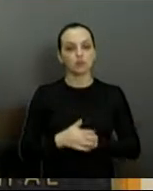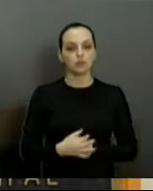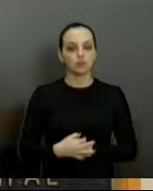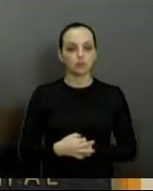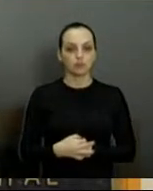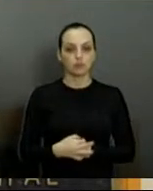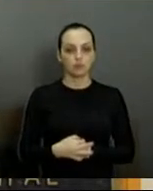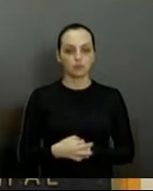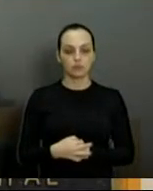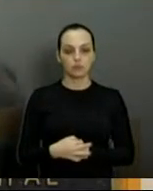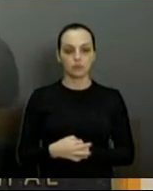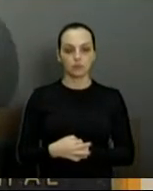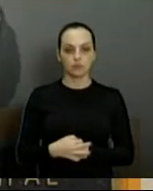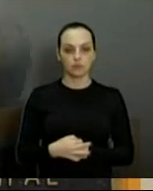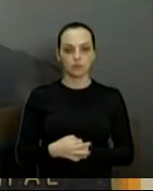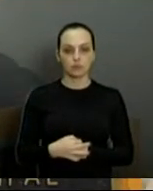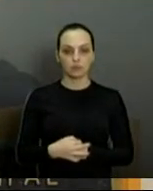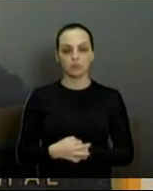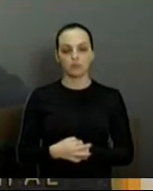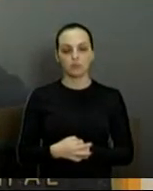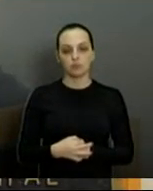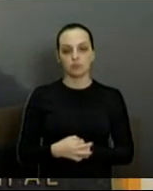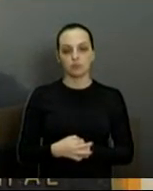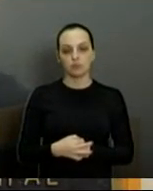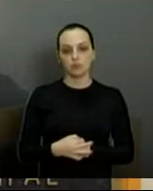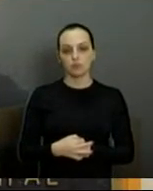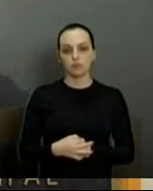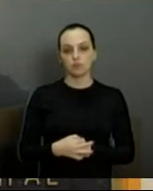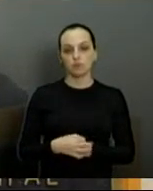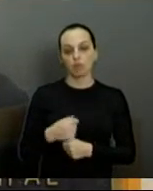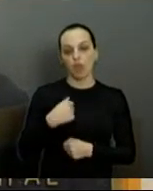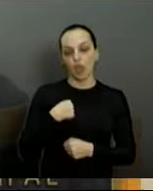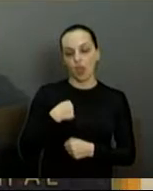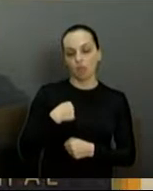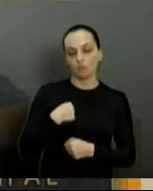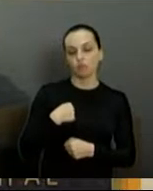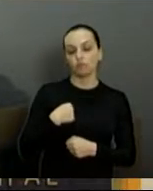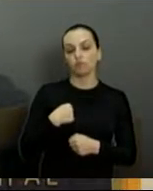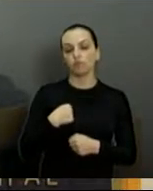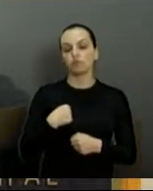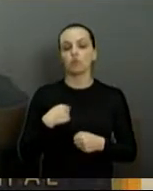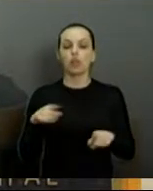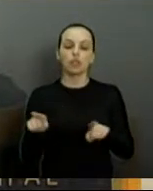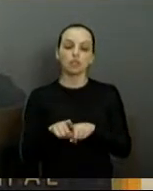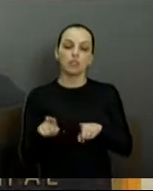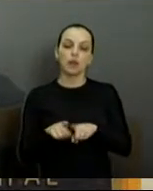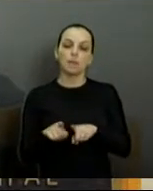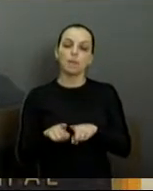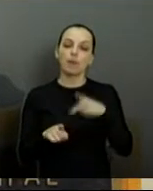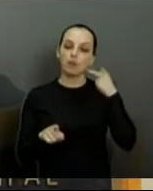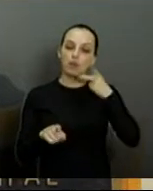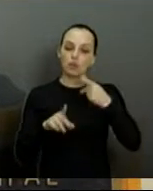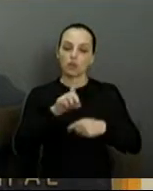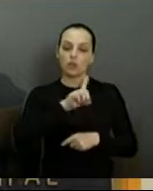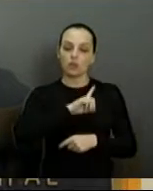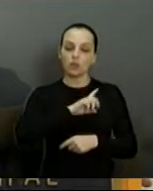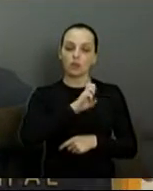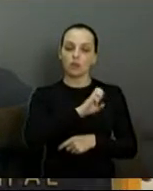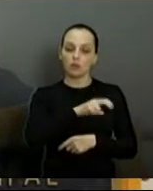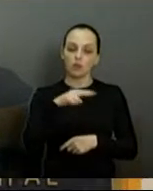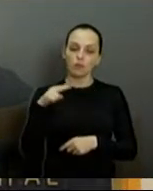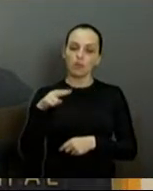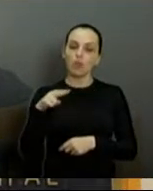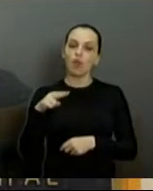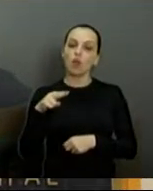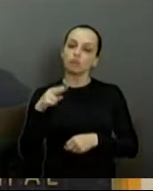Então, eu e o doutor Elton Negrini estávamos lá com as esposas e ficamos muito felizes. Em